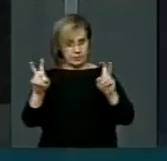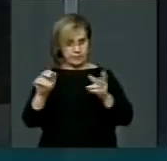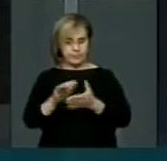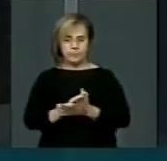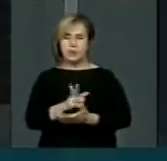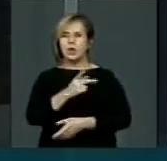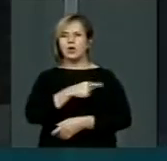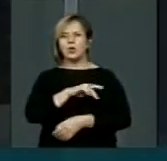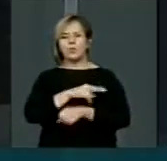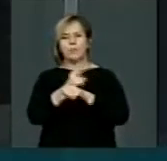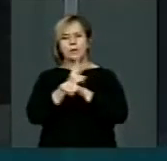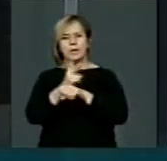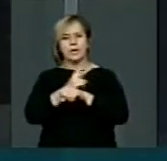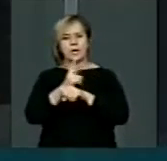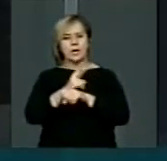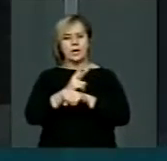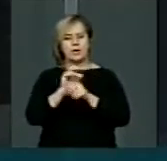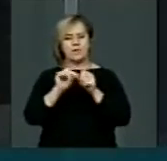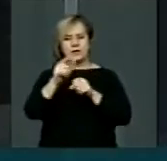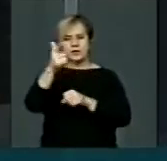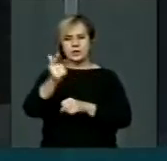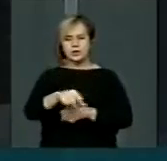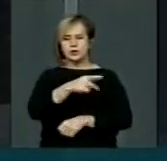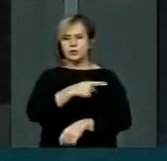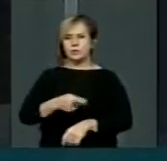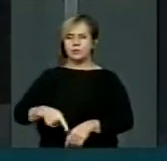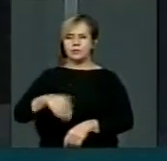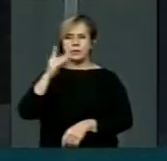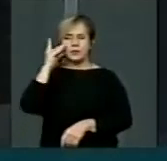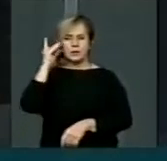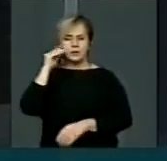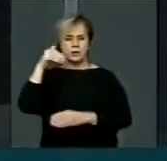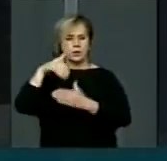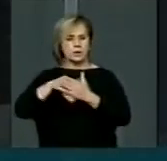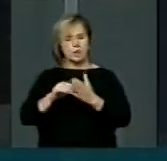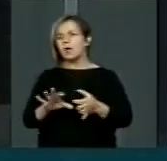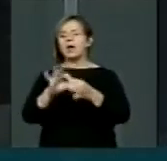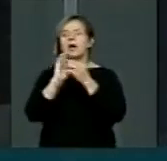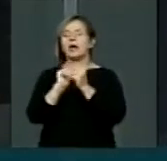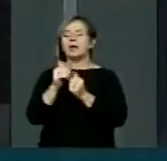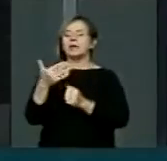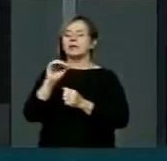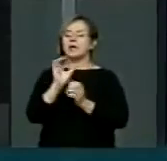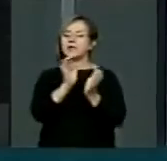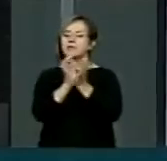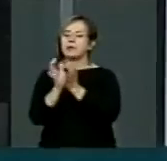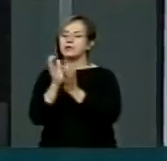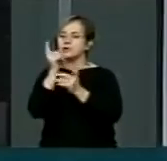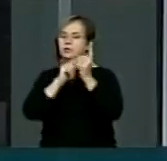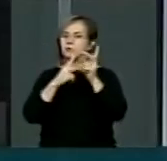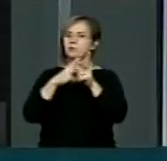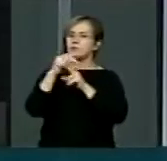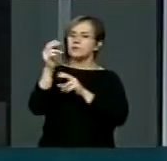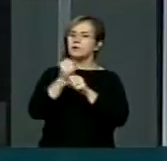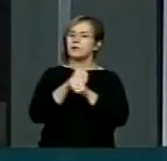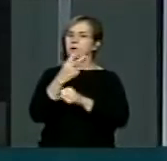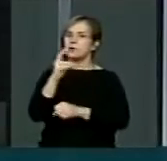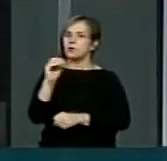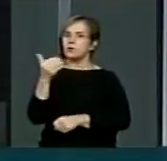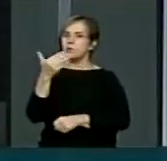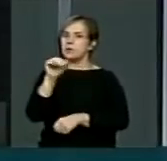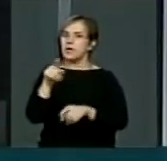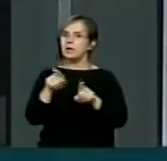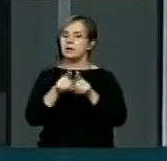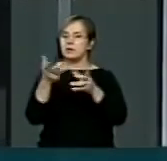o PT procura repetir para a campanha da reeleição da presidenta Dilma a aliança de dez partidos que levou à vitória em 2010. Além desses,